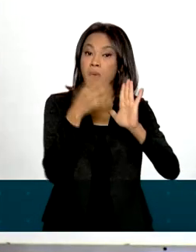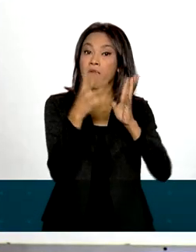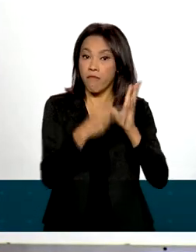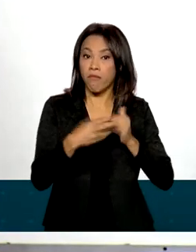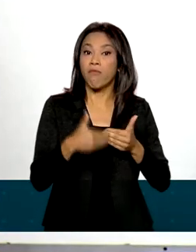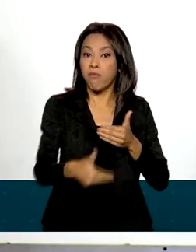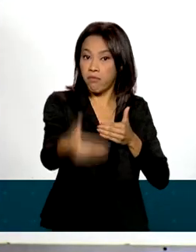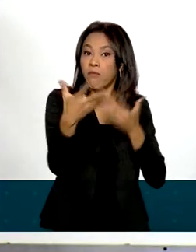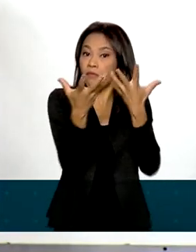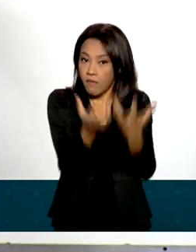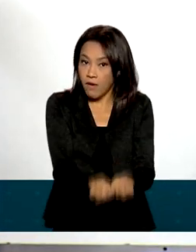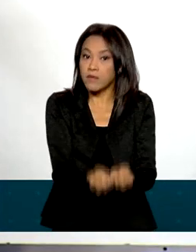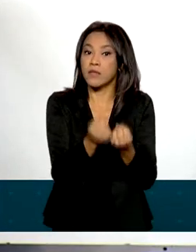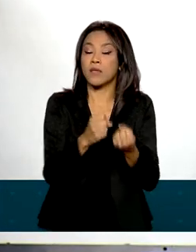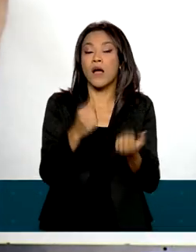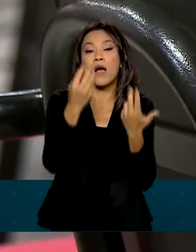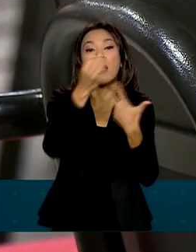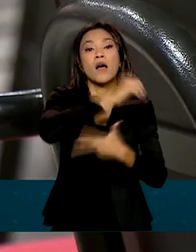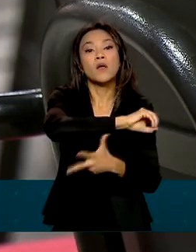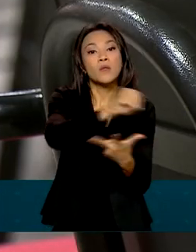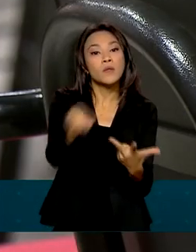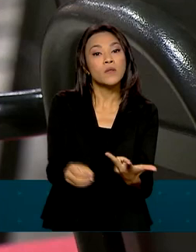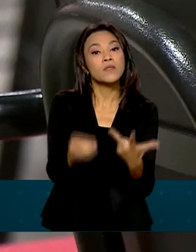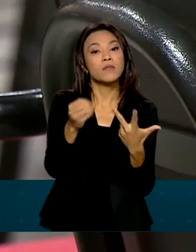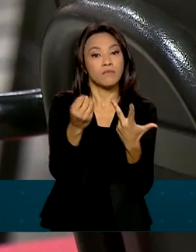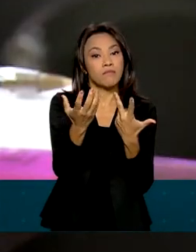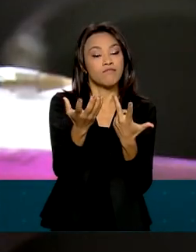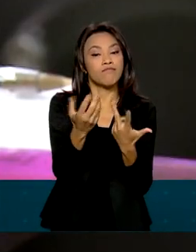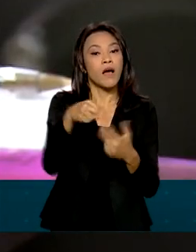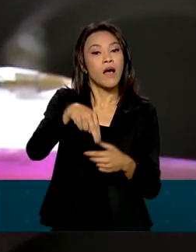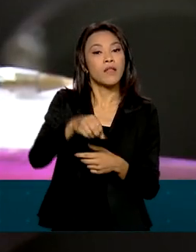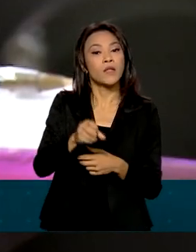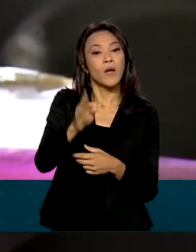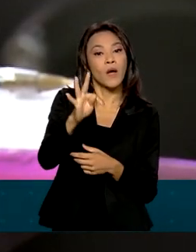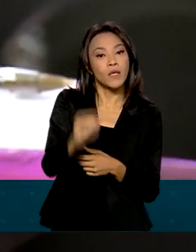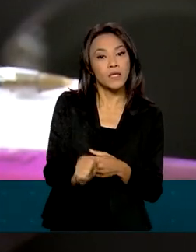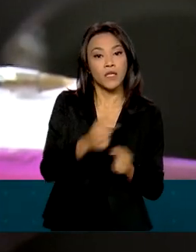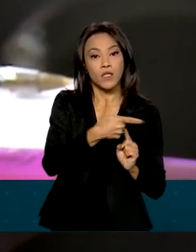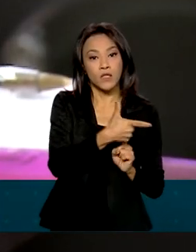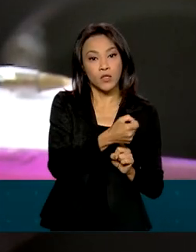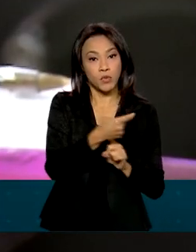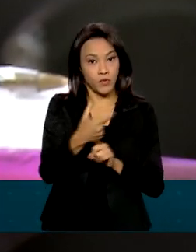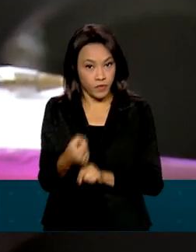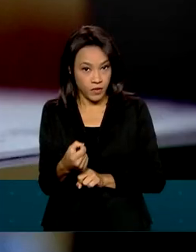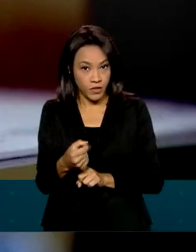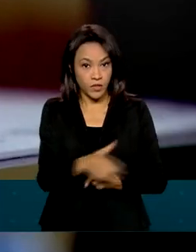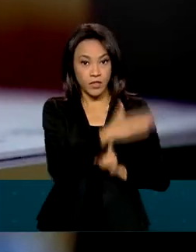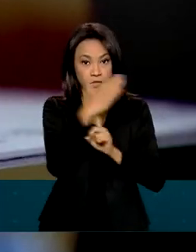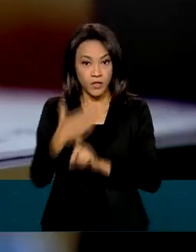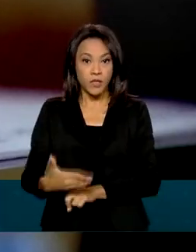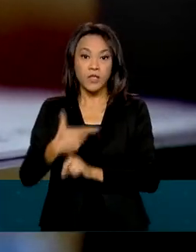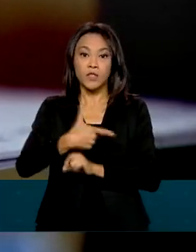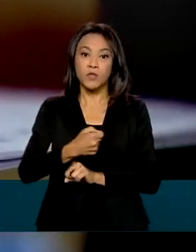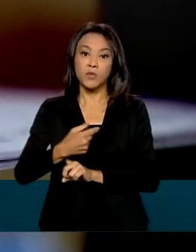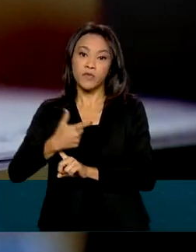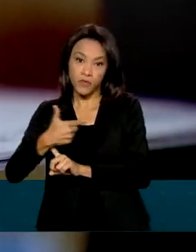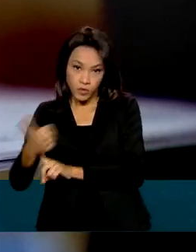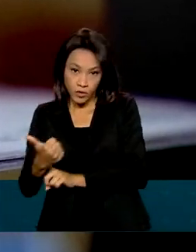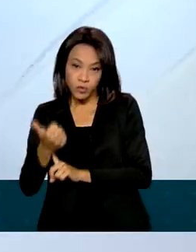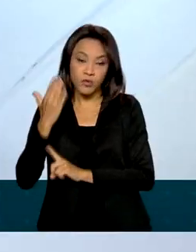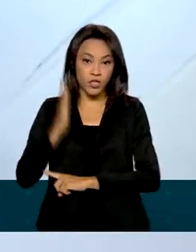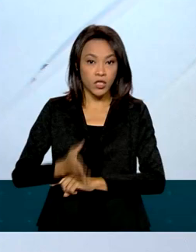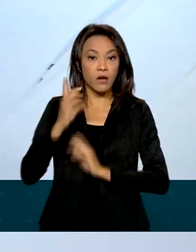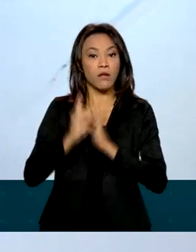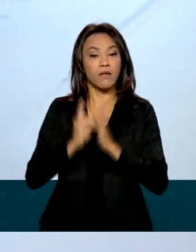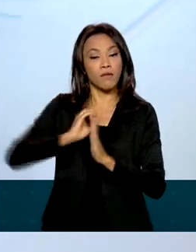do Exame Nacional do Ensino Médio do Enem de 2020 e 2021, segundo o decreto assinado pelo presidente Jair